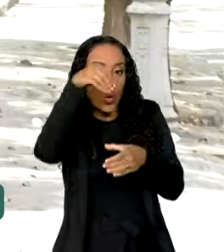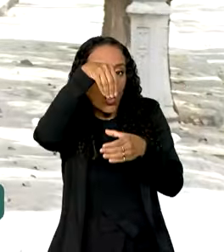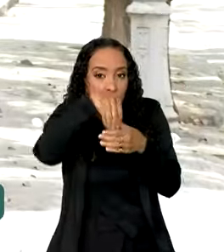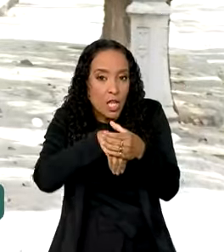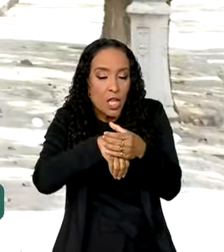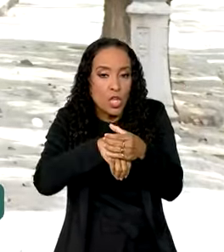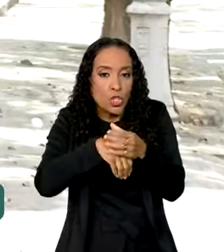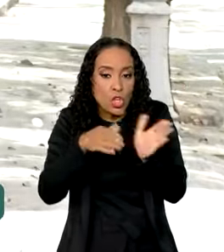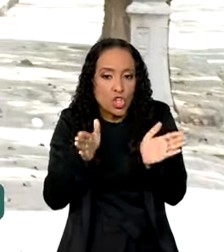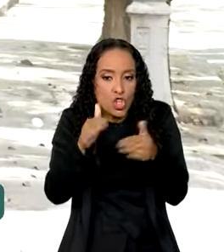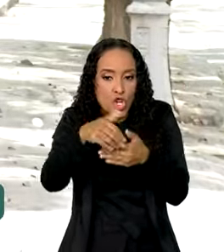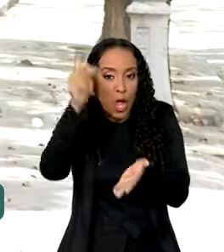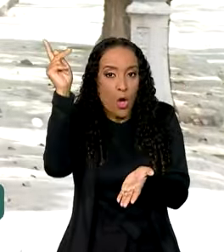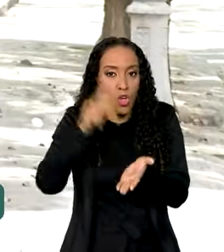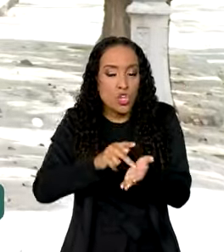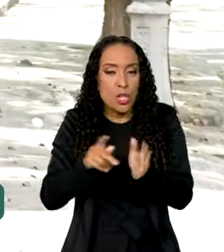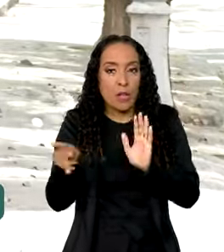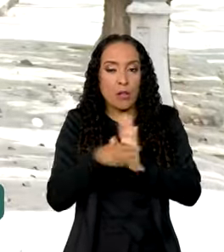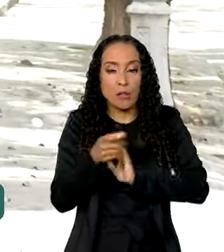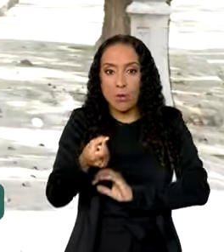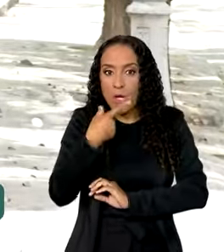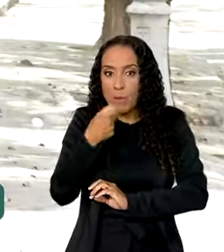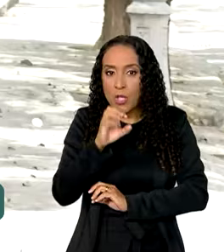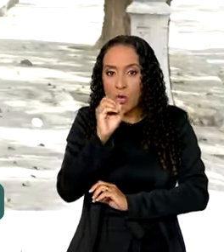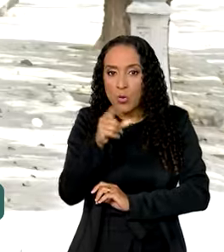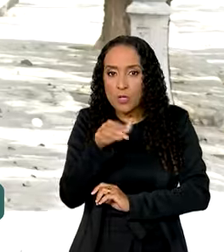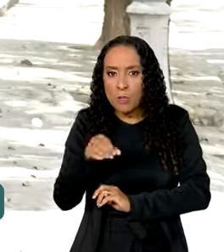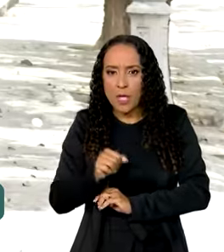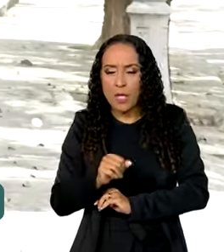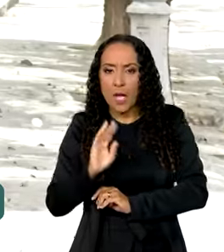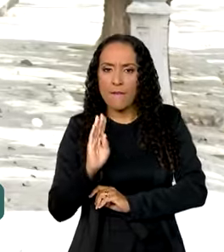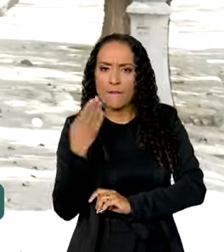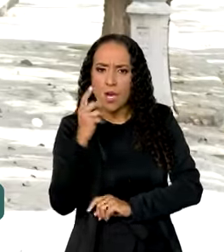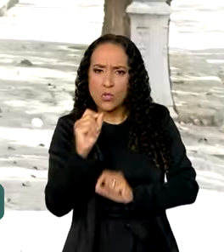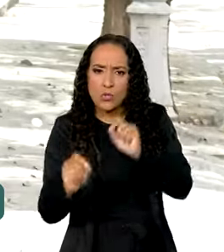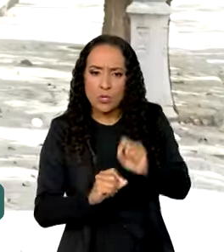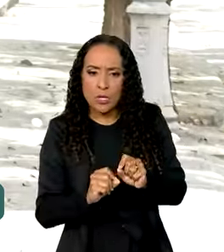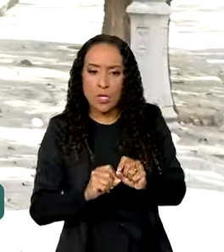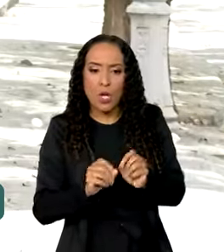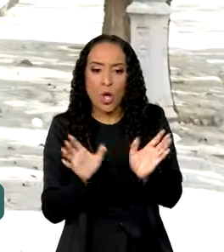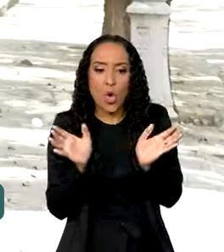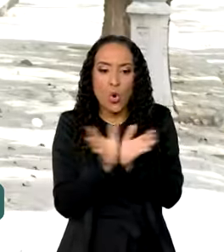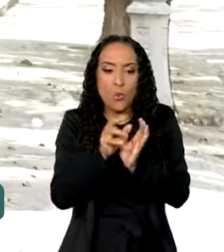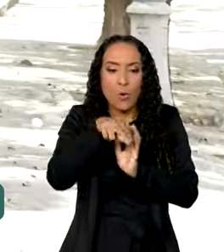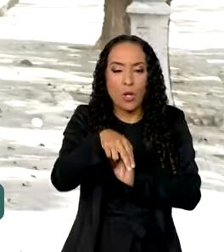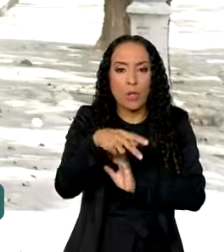originais do Ozenpik. A fraude estaria relacionada especificamente com o lote